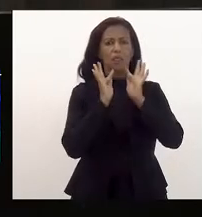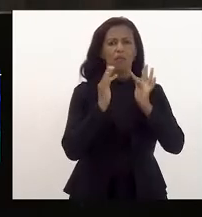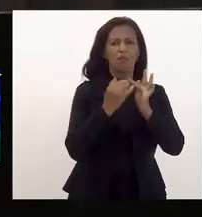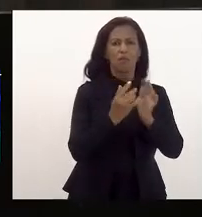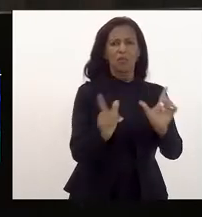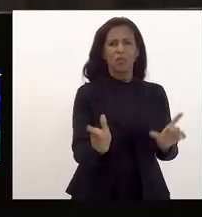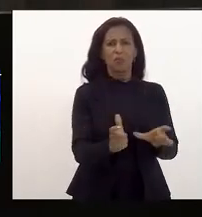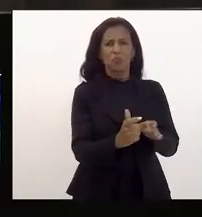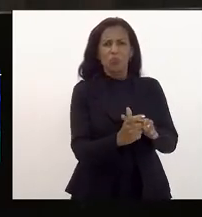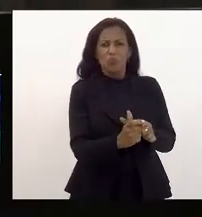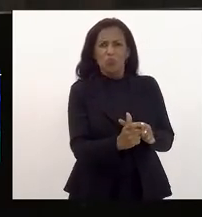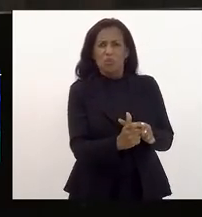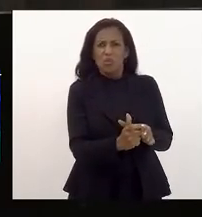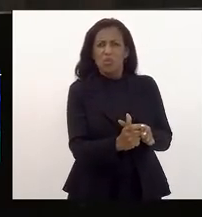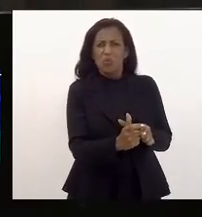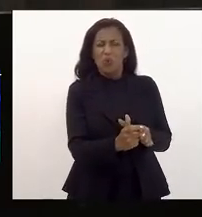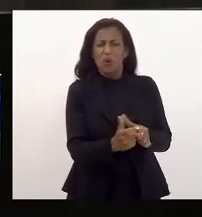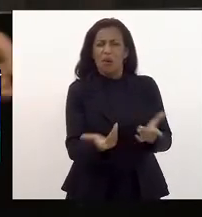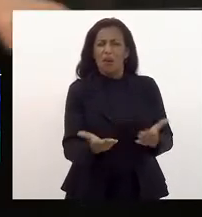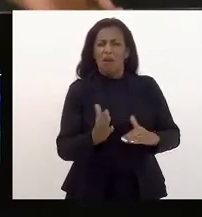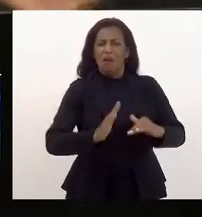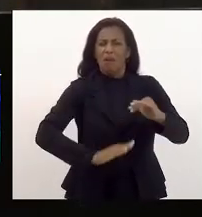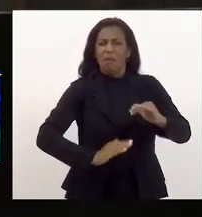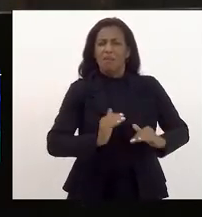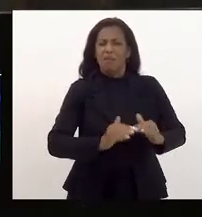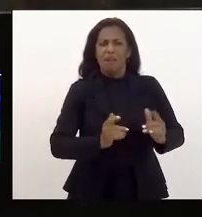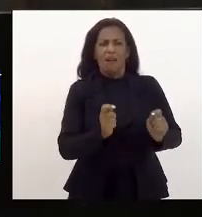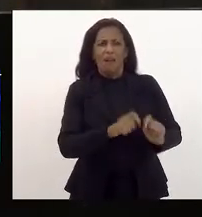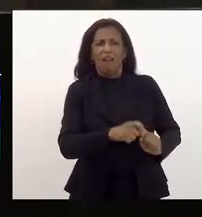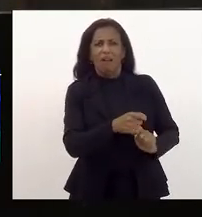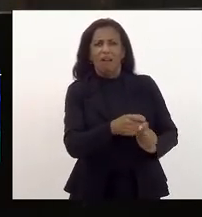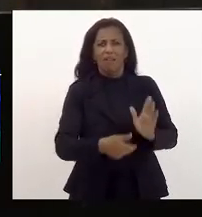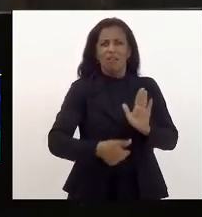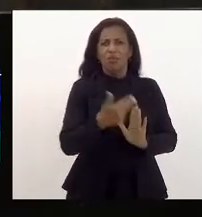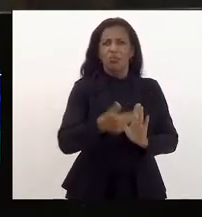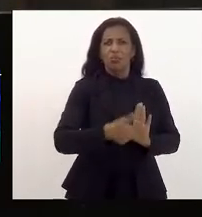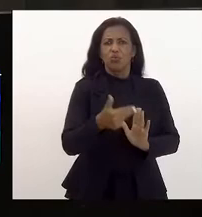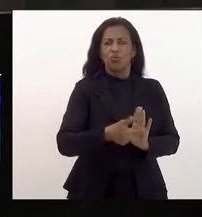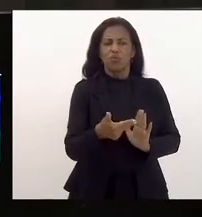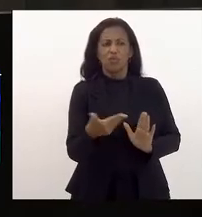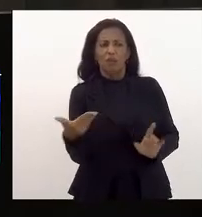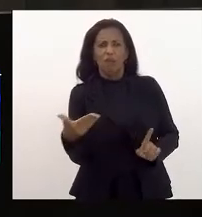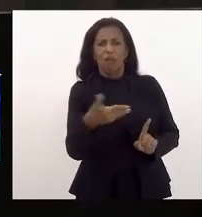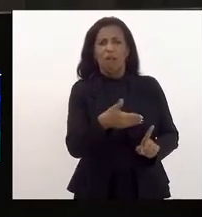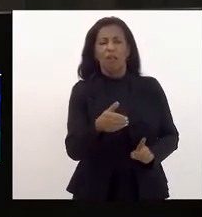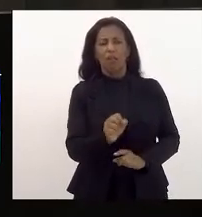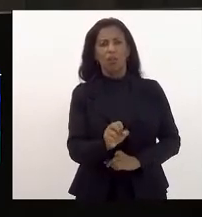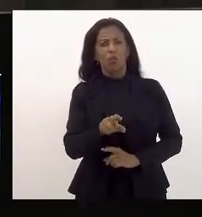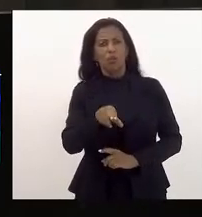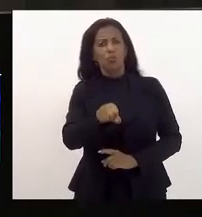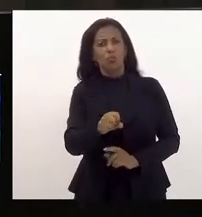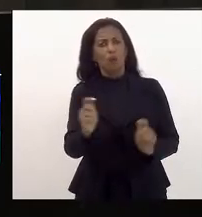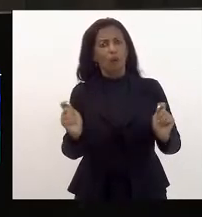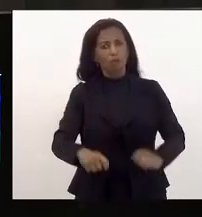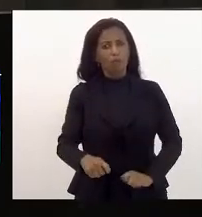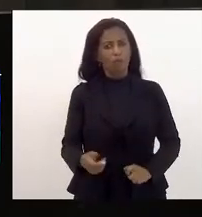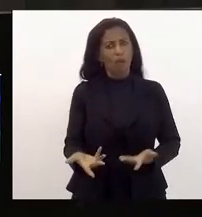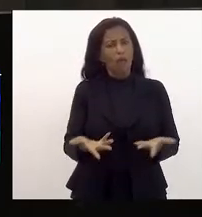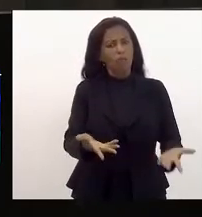atendimento, diminuiu a capacidade de cirurgias especializadas que o SUS é capaz de promover.